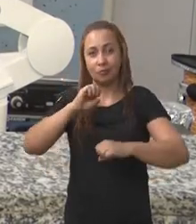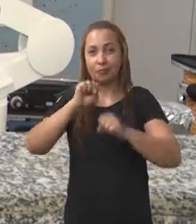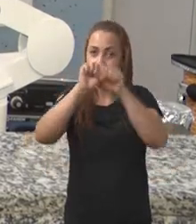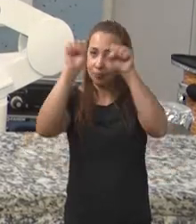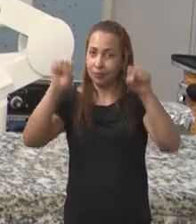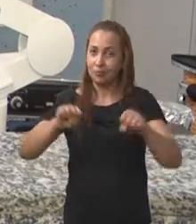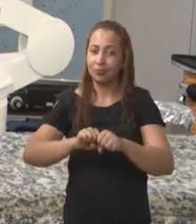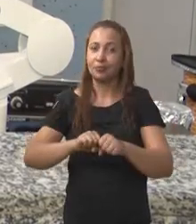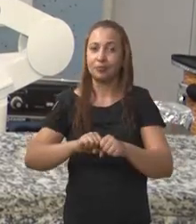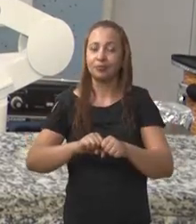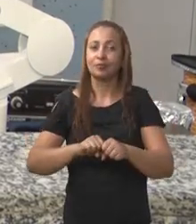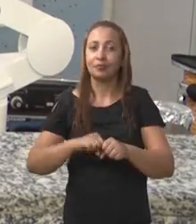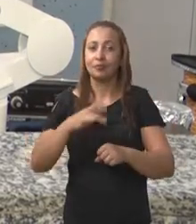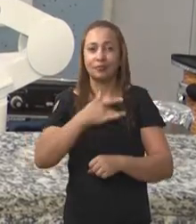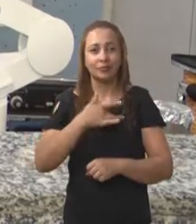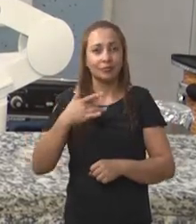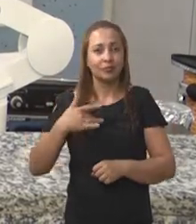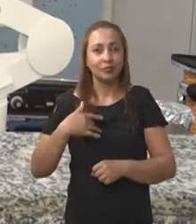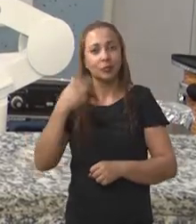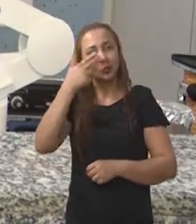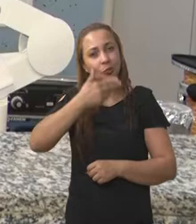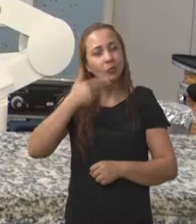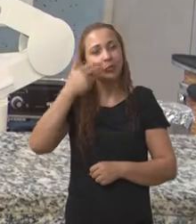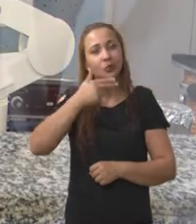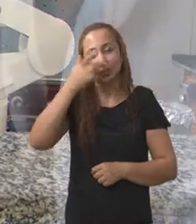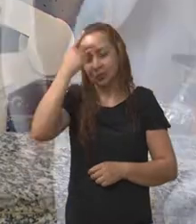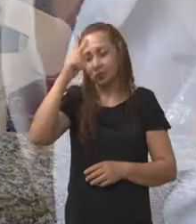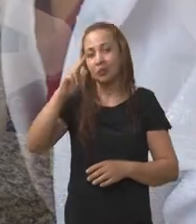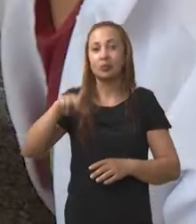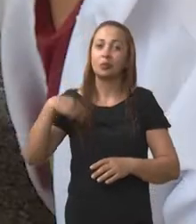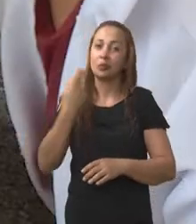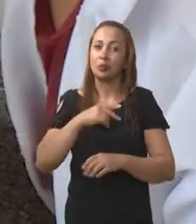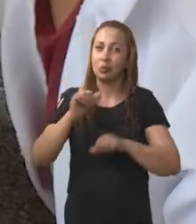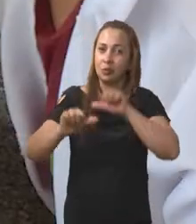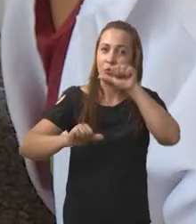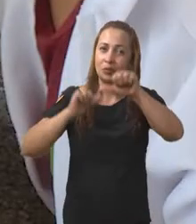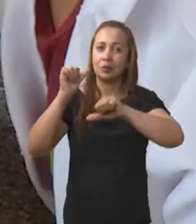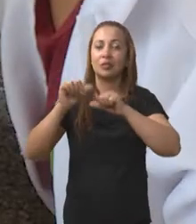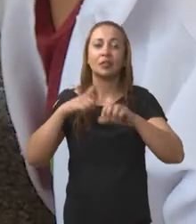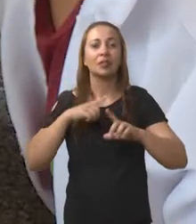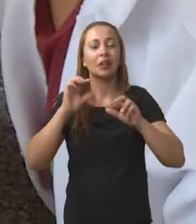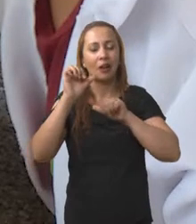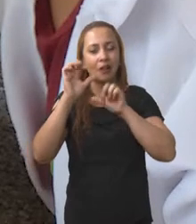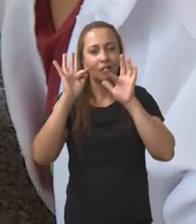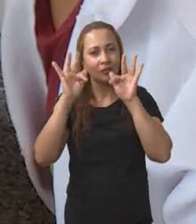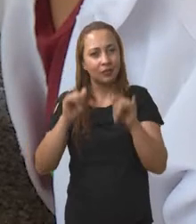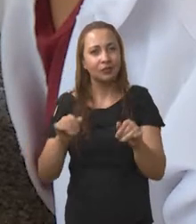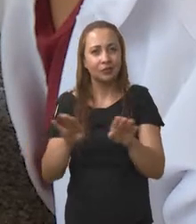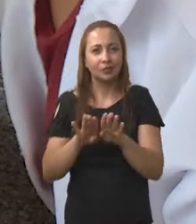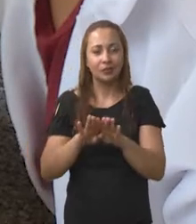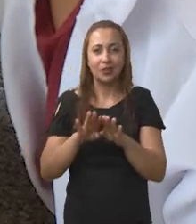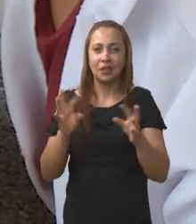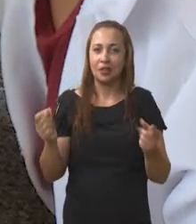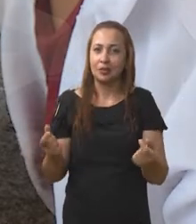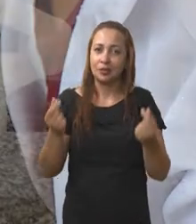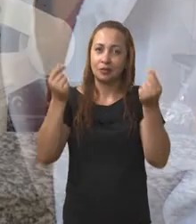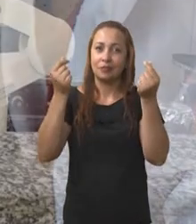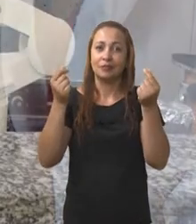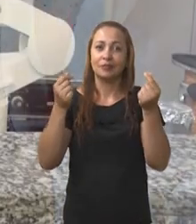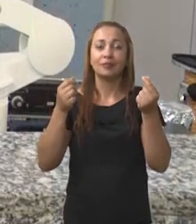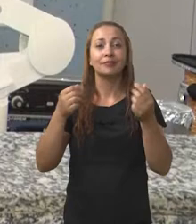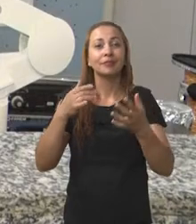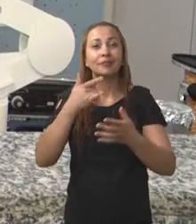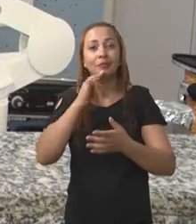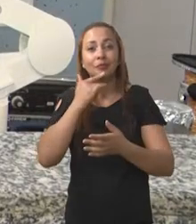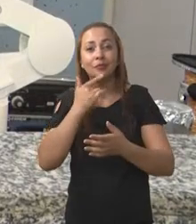sistema imunológico, fornecer nutrientes que são importantes para o nosso desenvolvimento. Então, tem essa finalidade também de enriquecer uma bebida